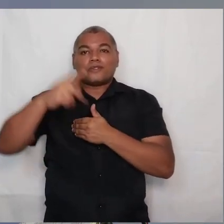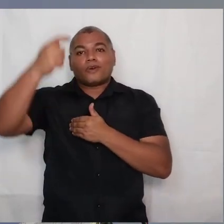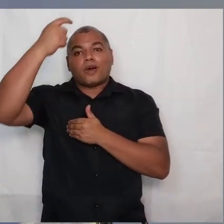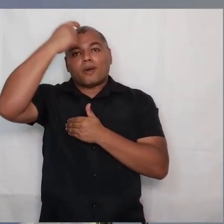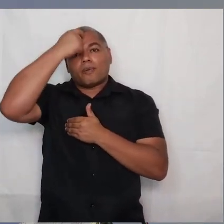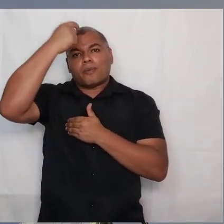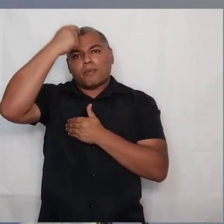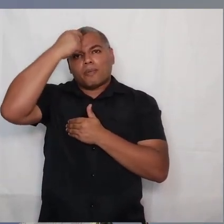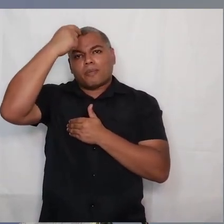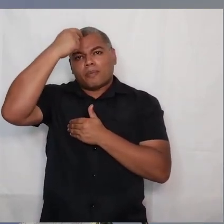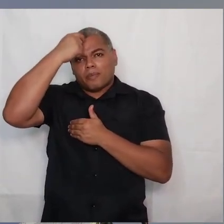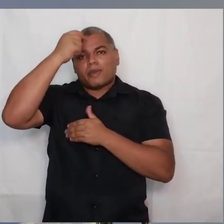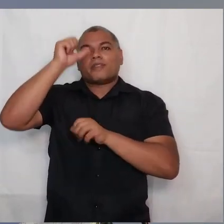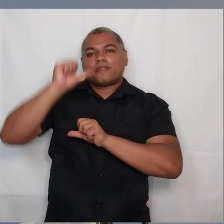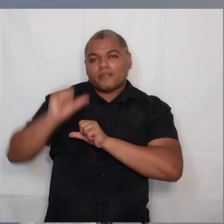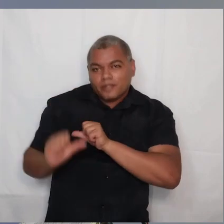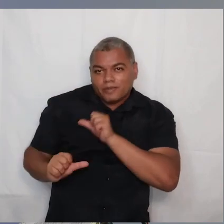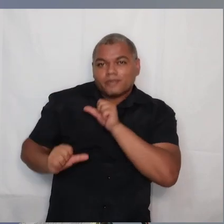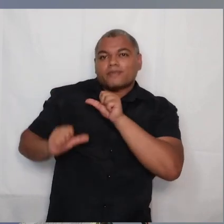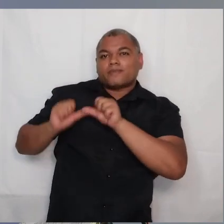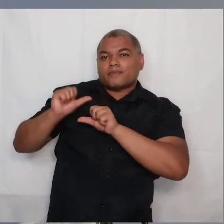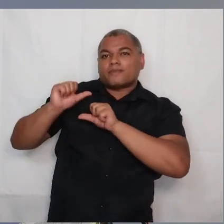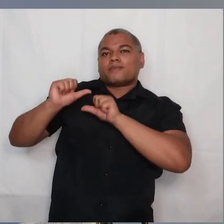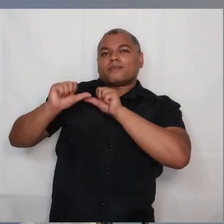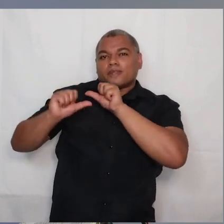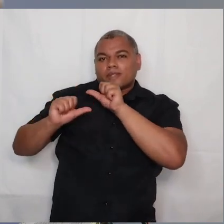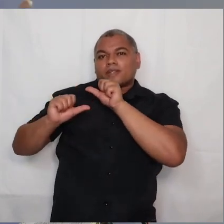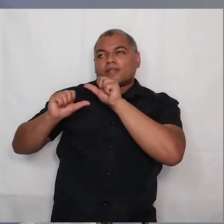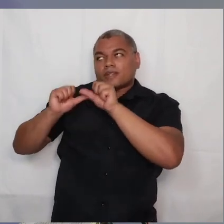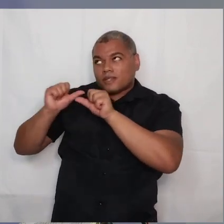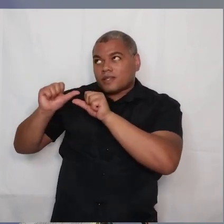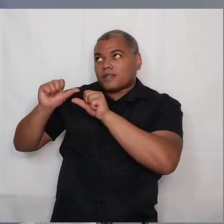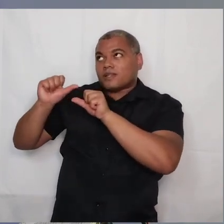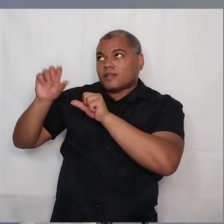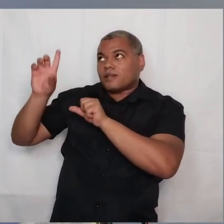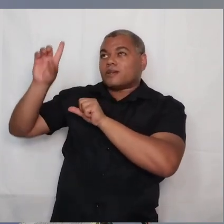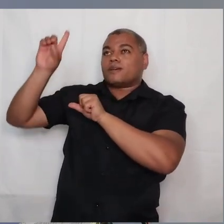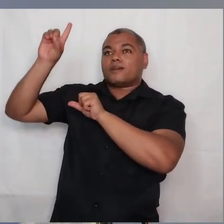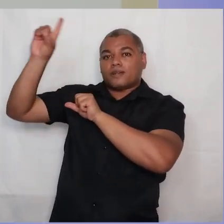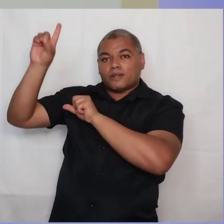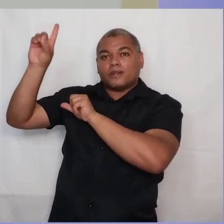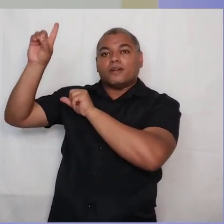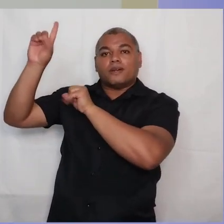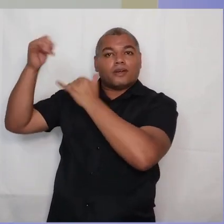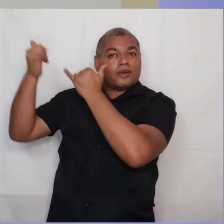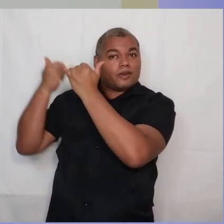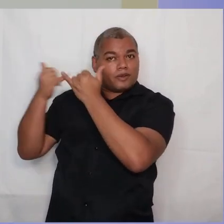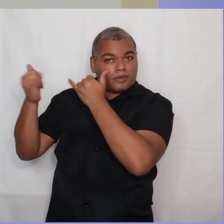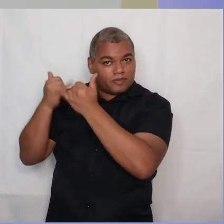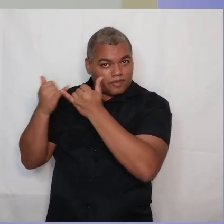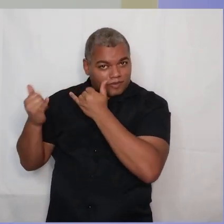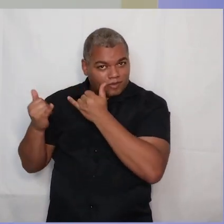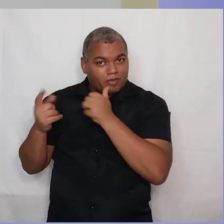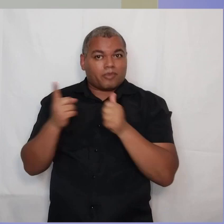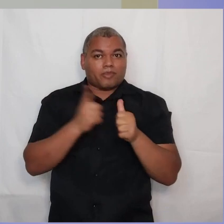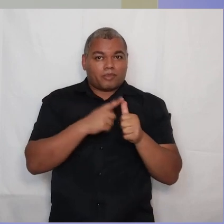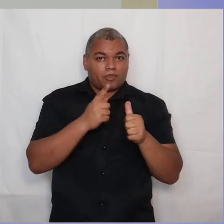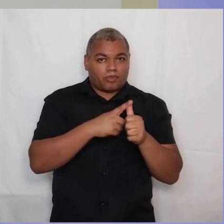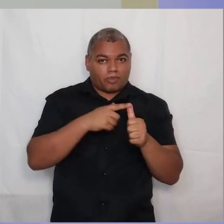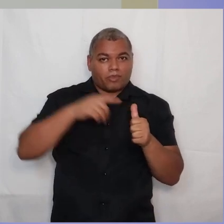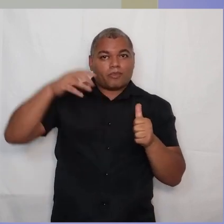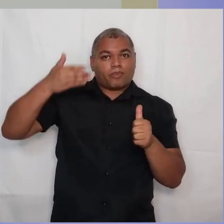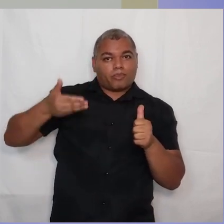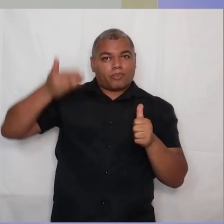vai passando a se tornar cada vez mais parecida com a mente de Cristo. Então, primeiro, desvista-se da velha